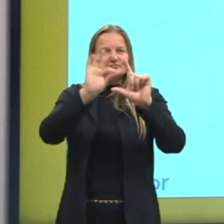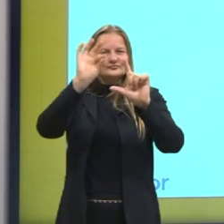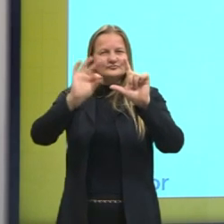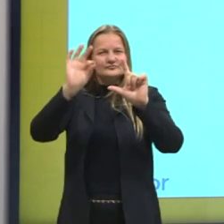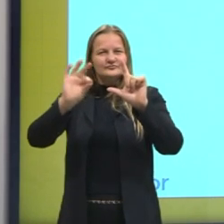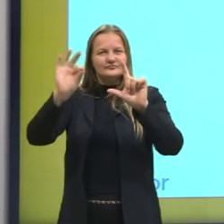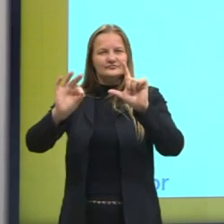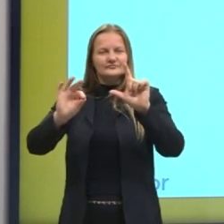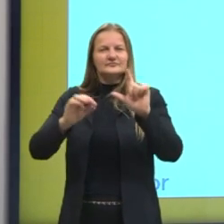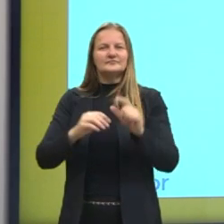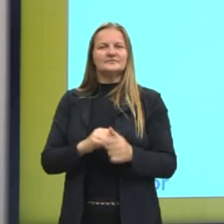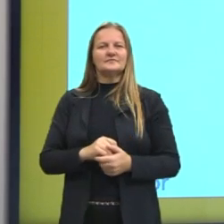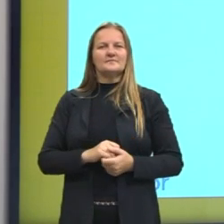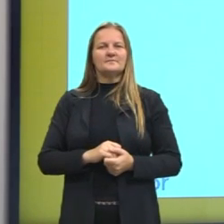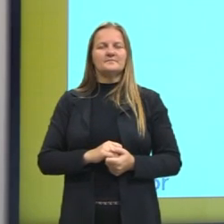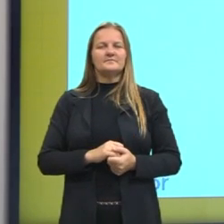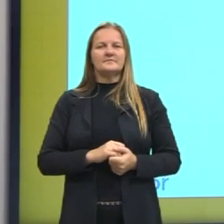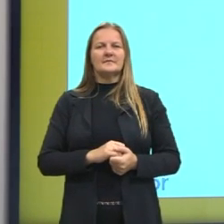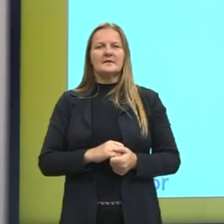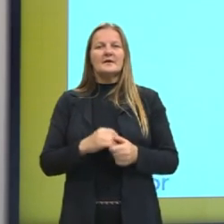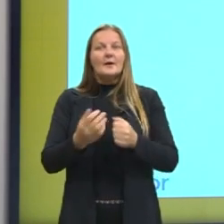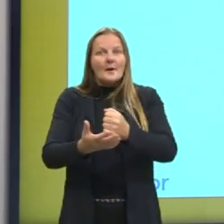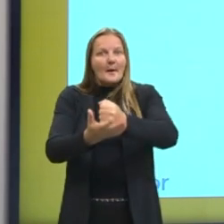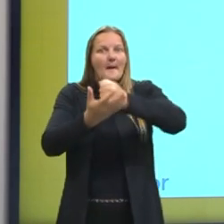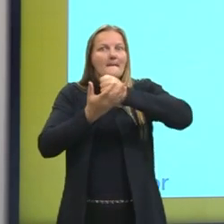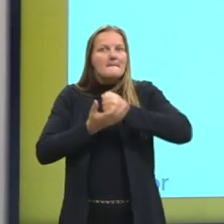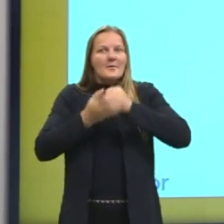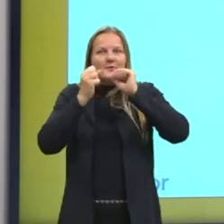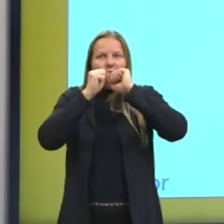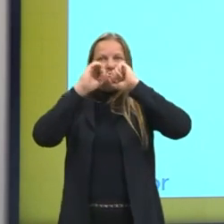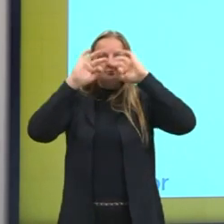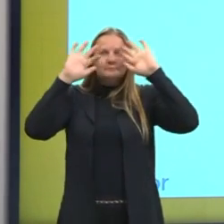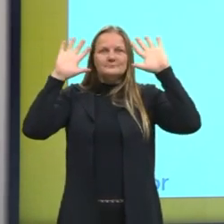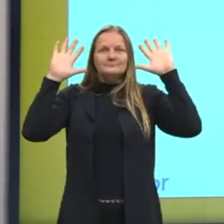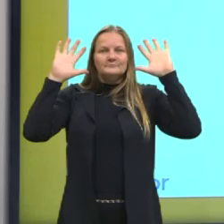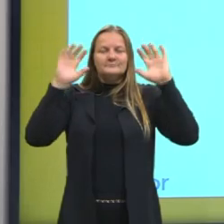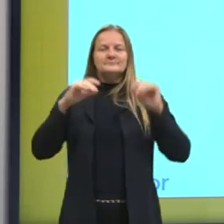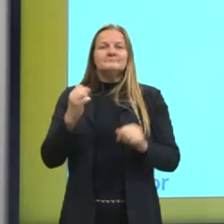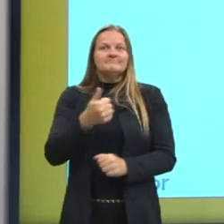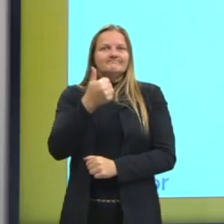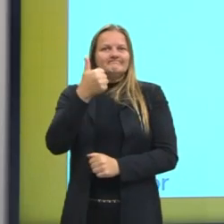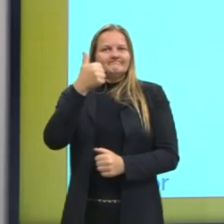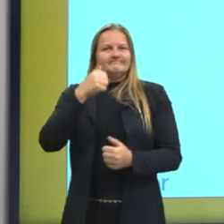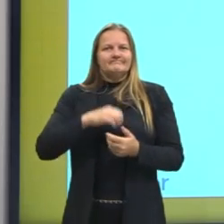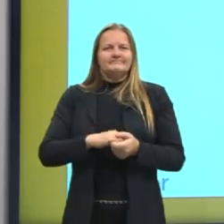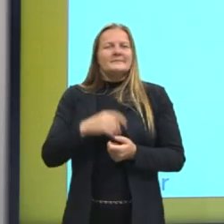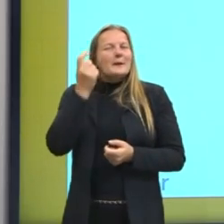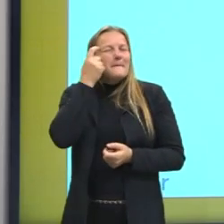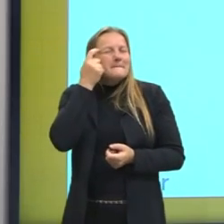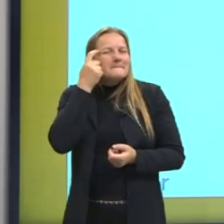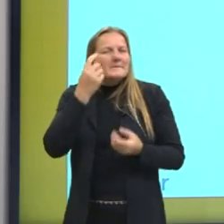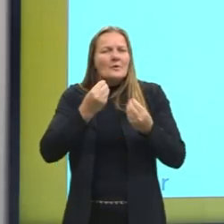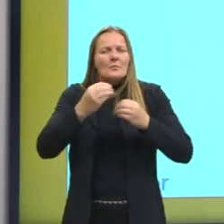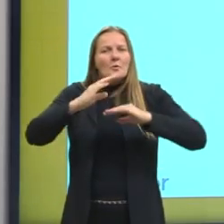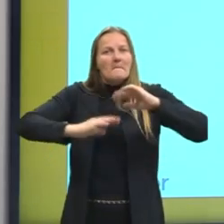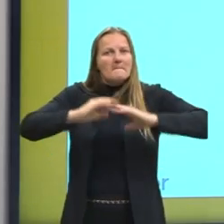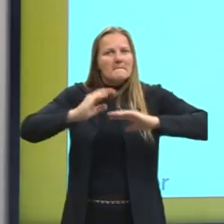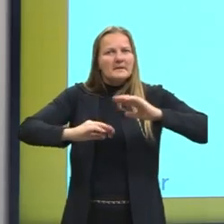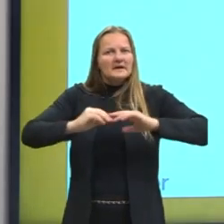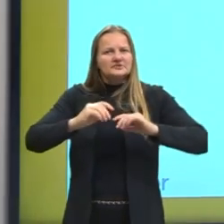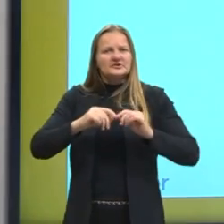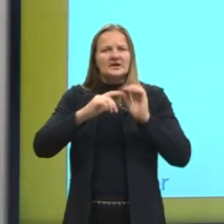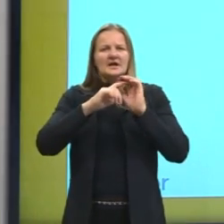essas relações, porque eu acho que elas ajudam a gente a entender melhor. Agora, se a gente for pensar em práticas de